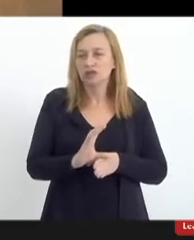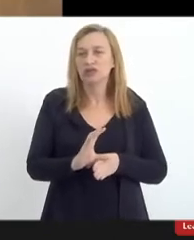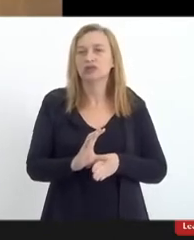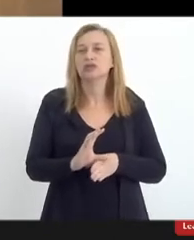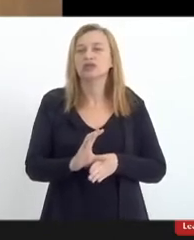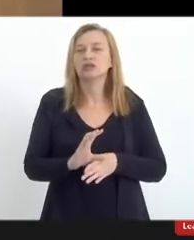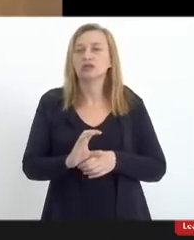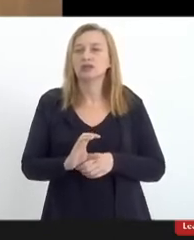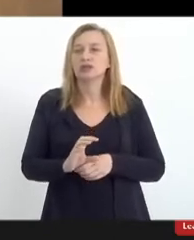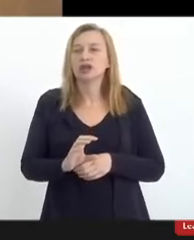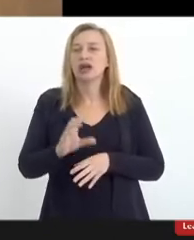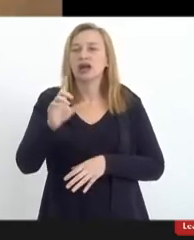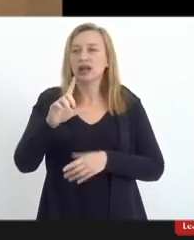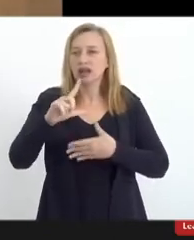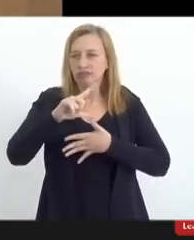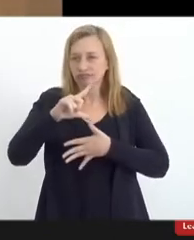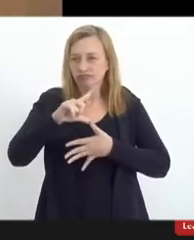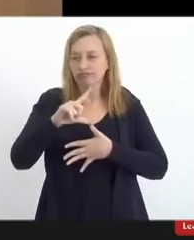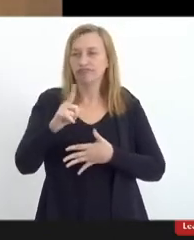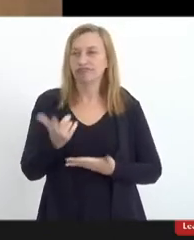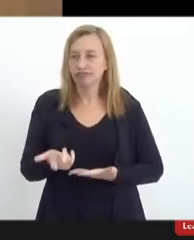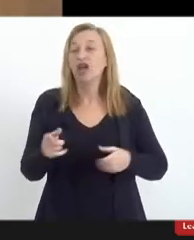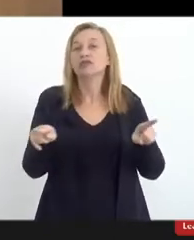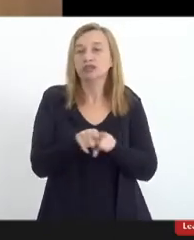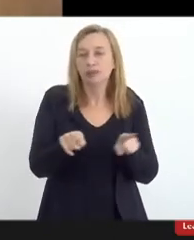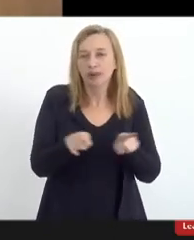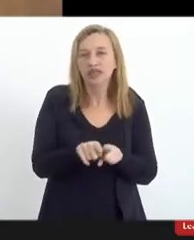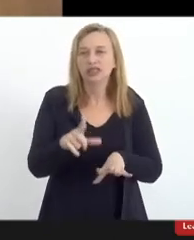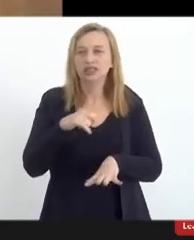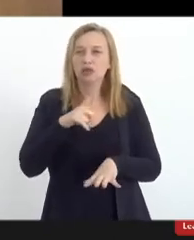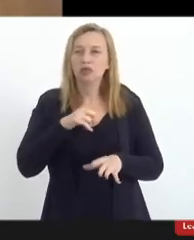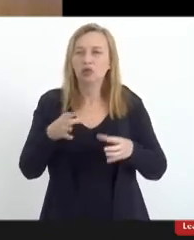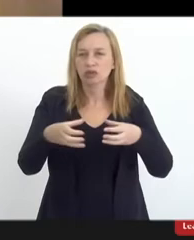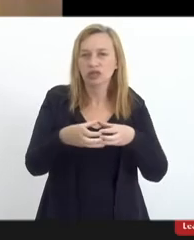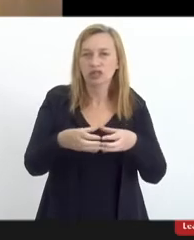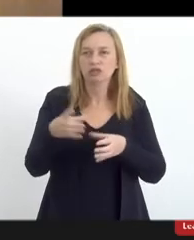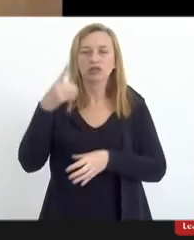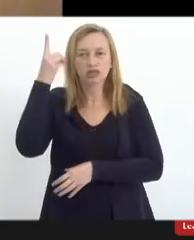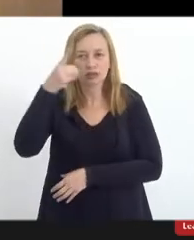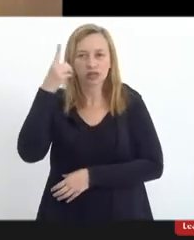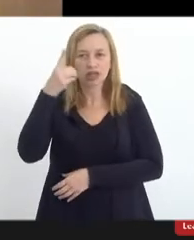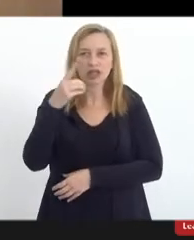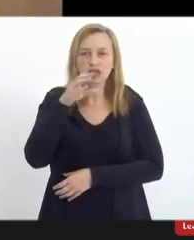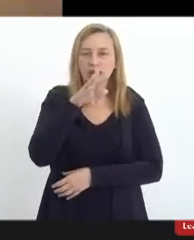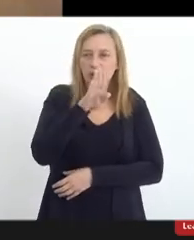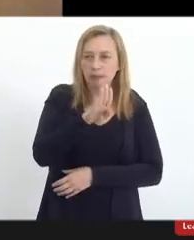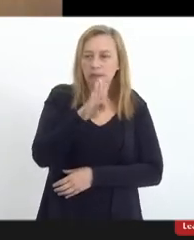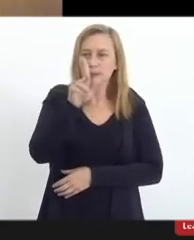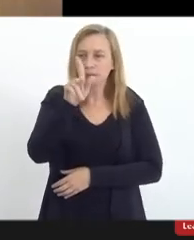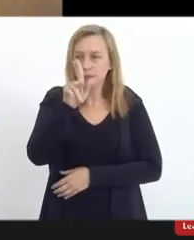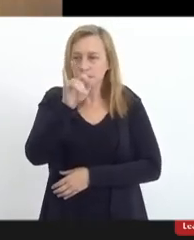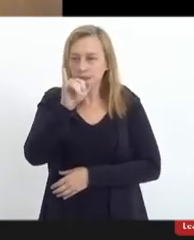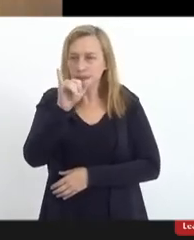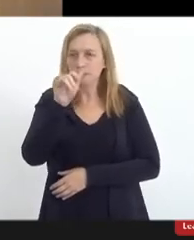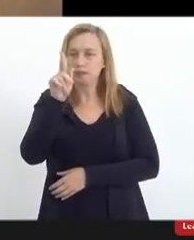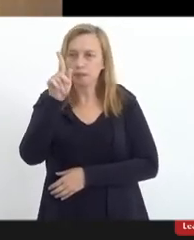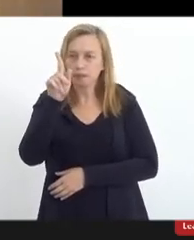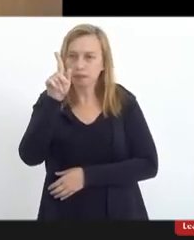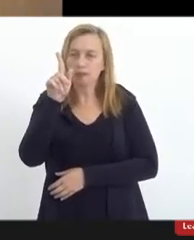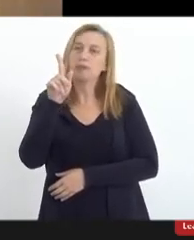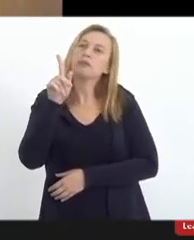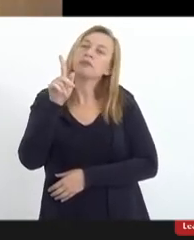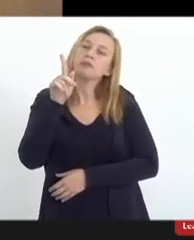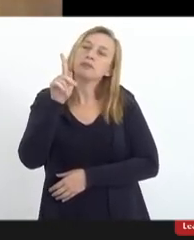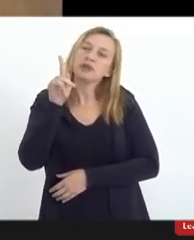também existe uma comissão, senhora deputada, de bispos presentes lá para